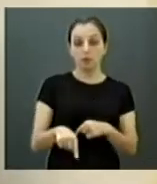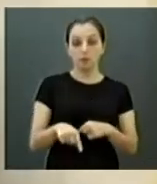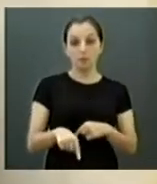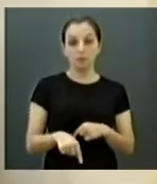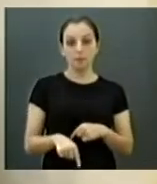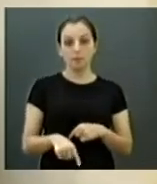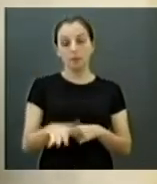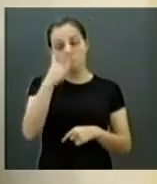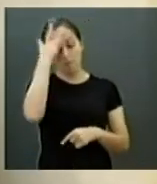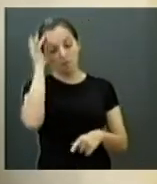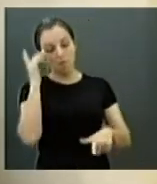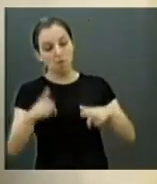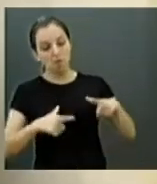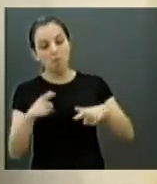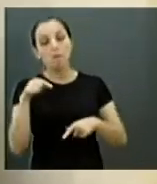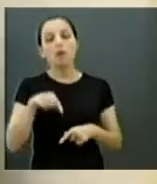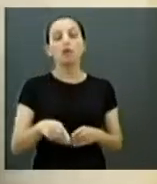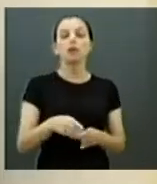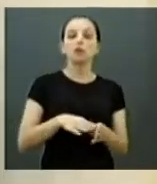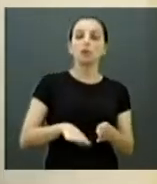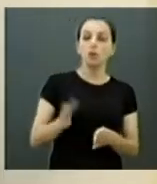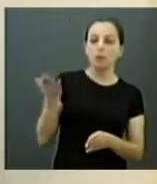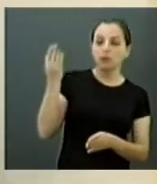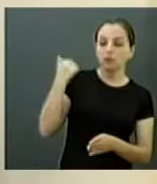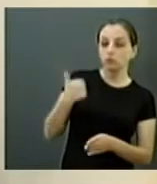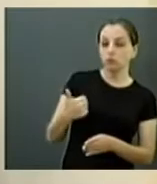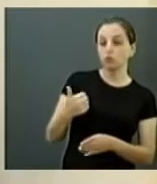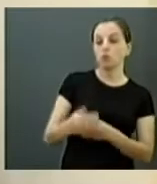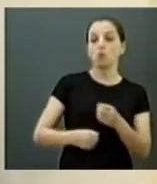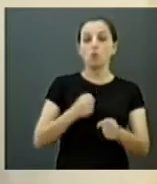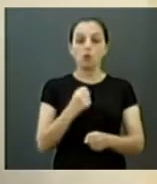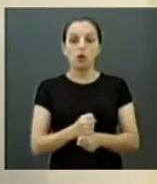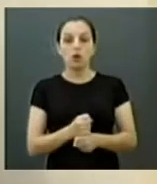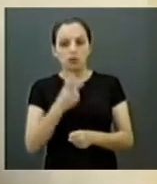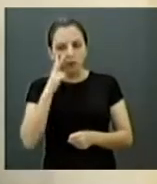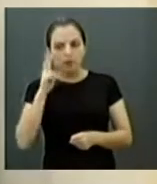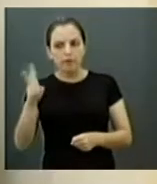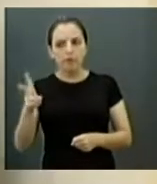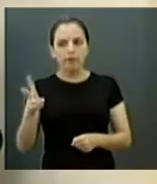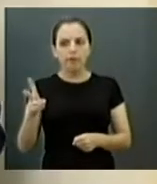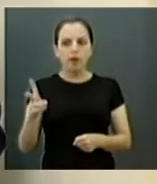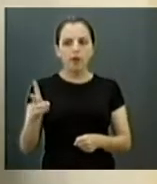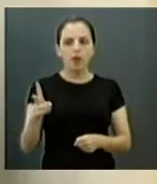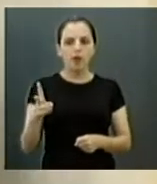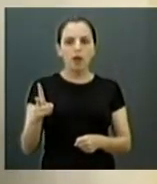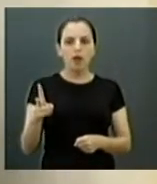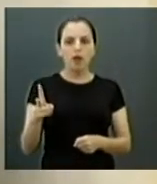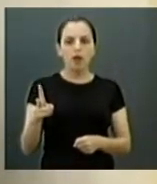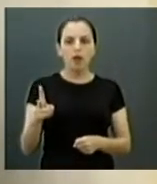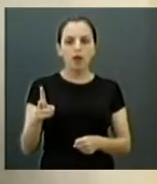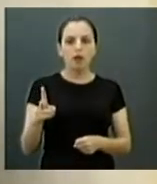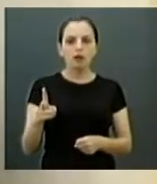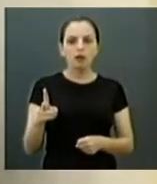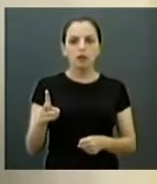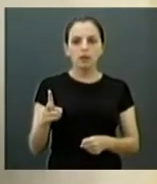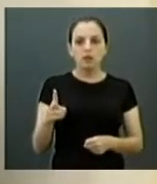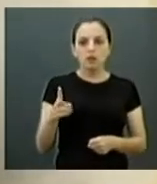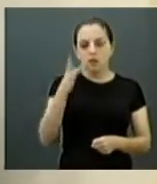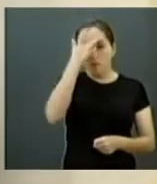que entrou um ano atrás e vê na gente como inimigo. Como eu posso ser inimigo se há três anos atrás,